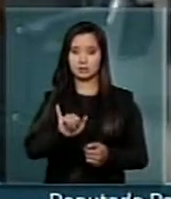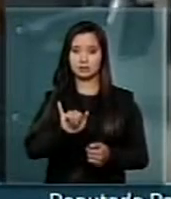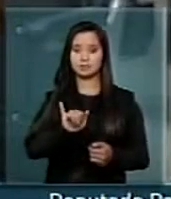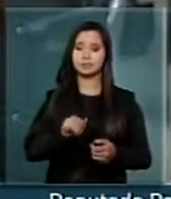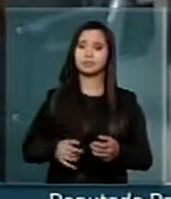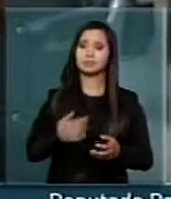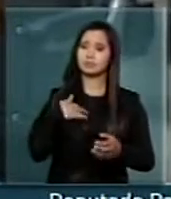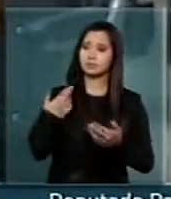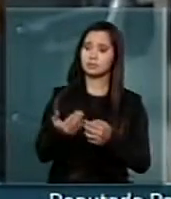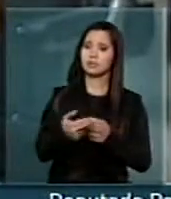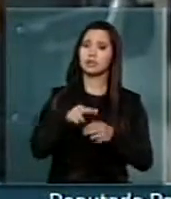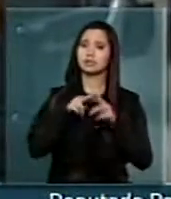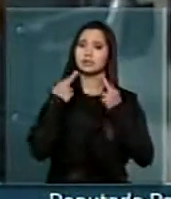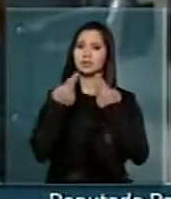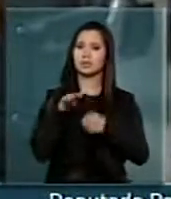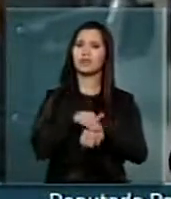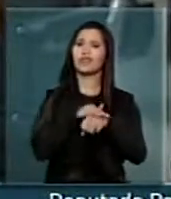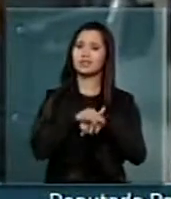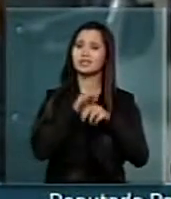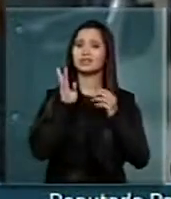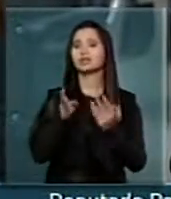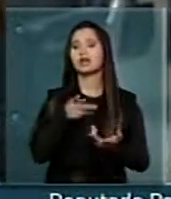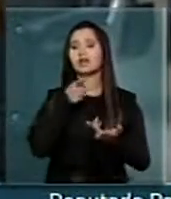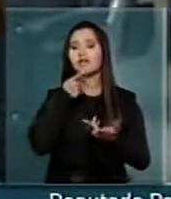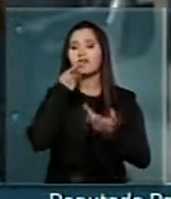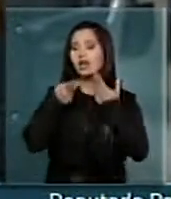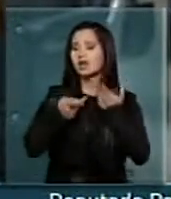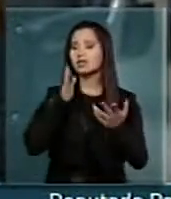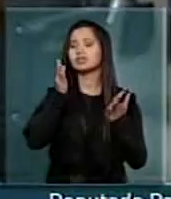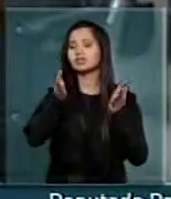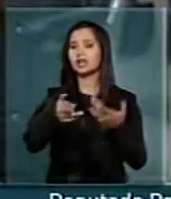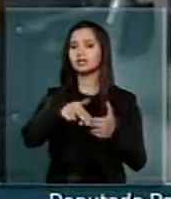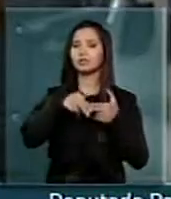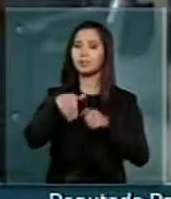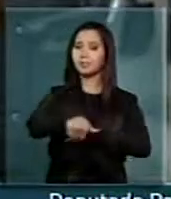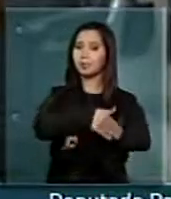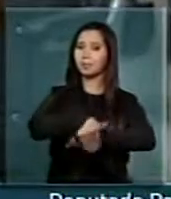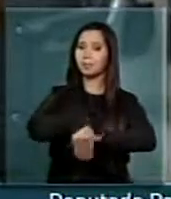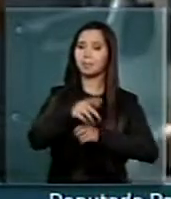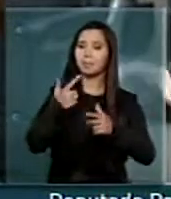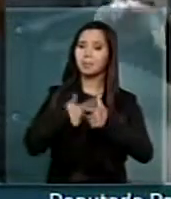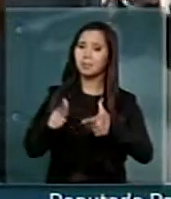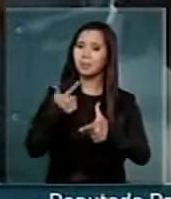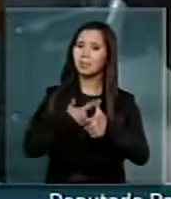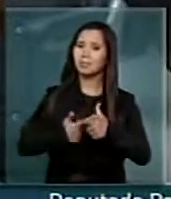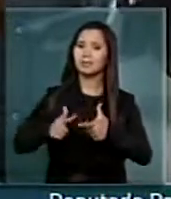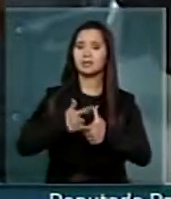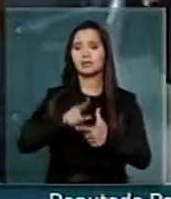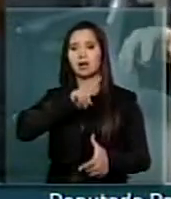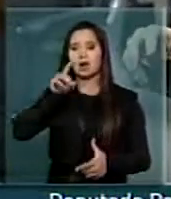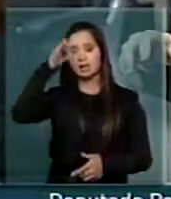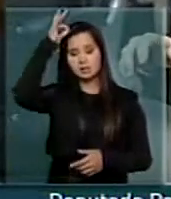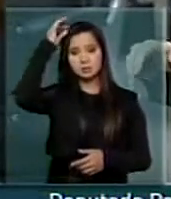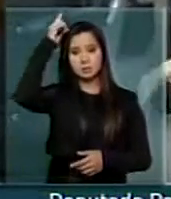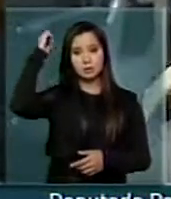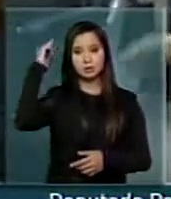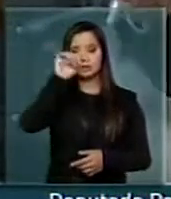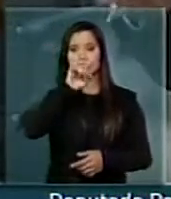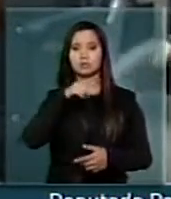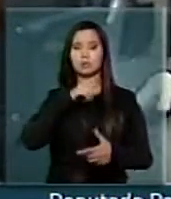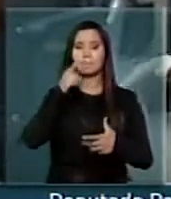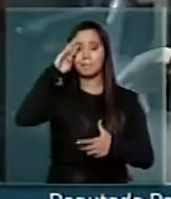rodovias federais do Espírito Santo, especificamente na questão da 259, que é uma rodovia que se inicia em João Neiva,